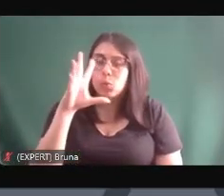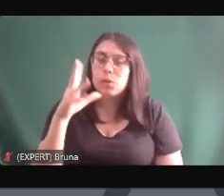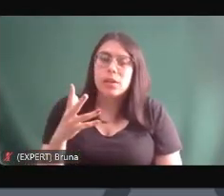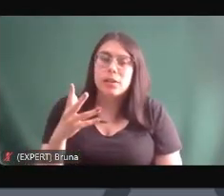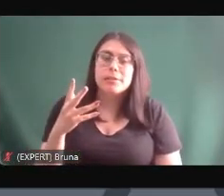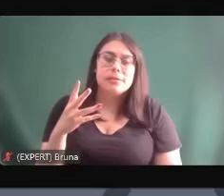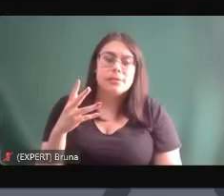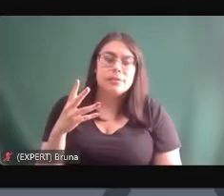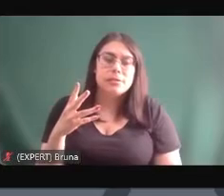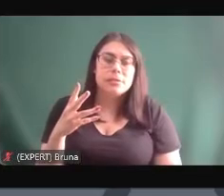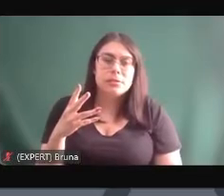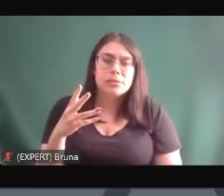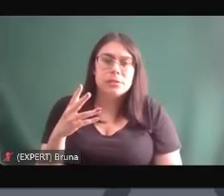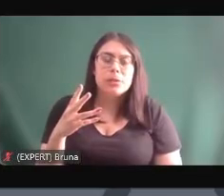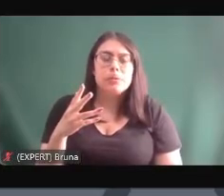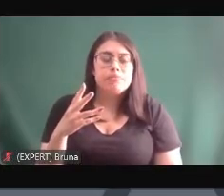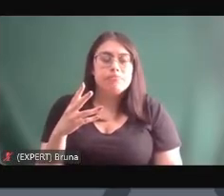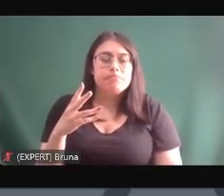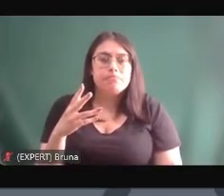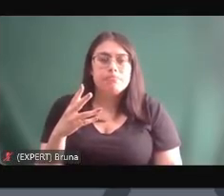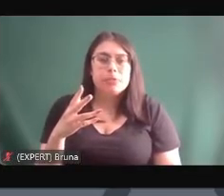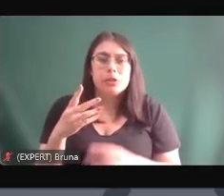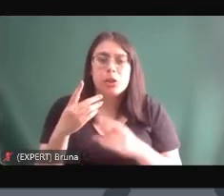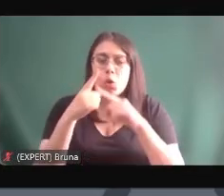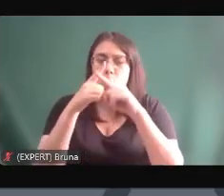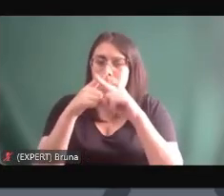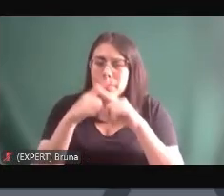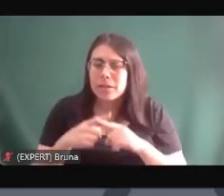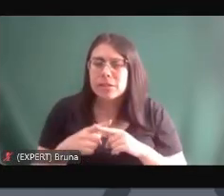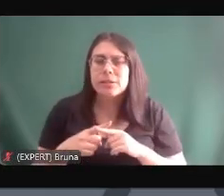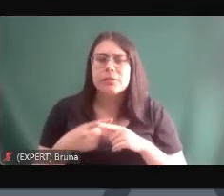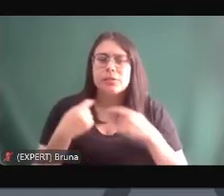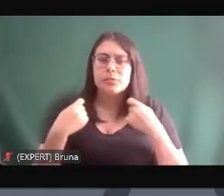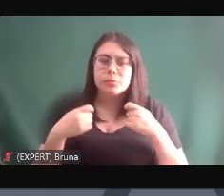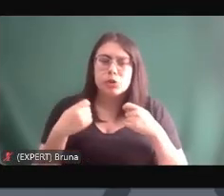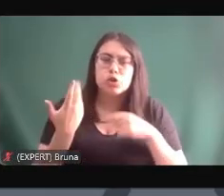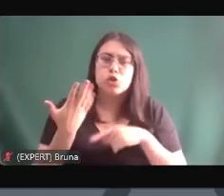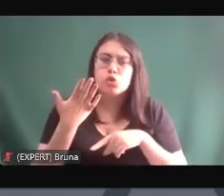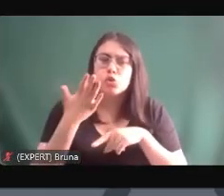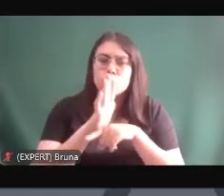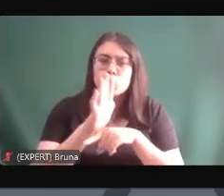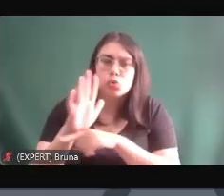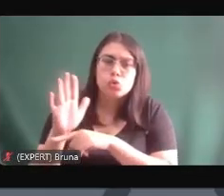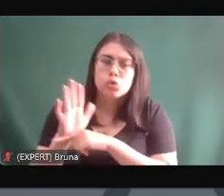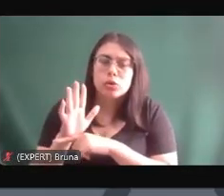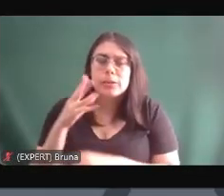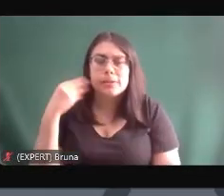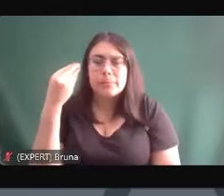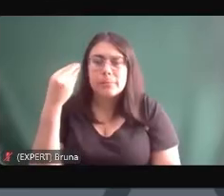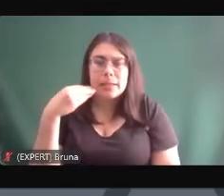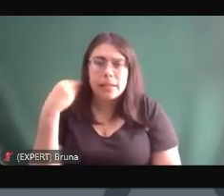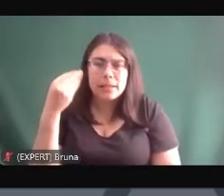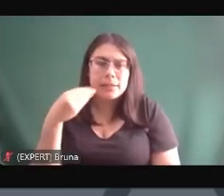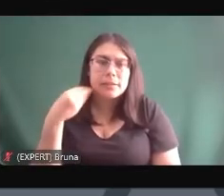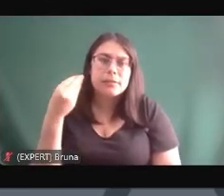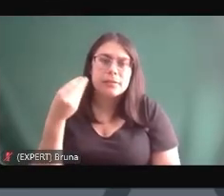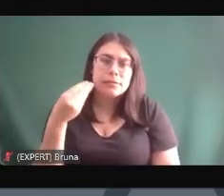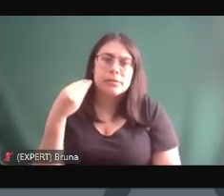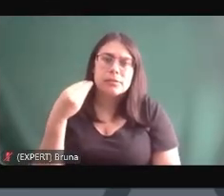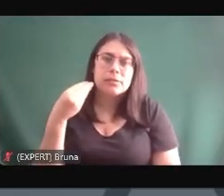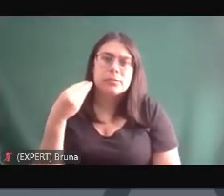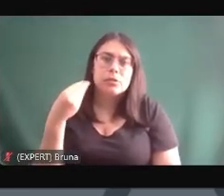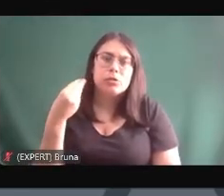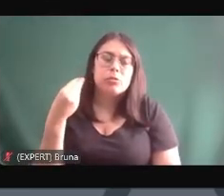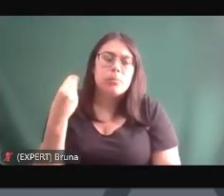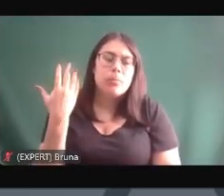disputa que a gente precisa ganhar e eu acho que com a ajuda de quem já viveu tem uma certa legitimidade para falar com a molecada